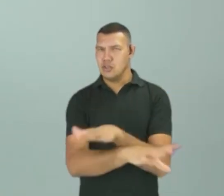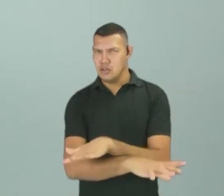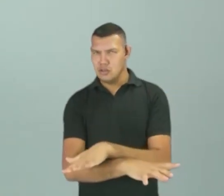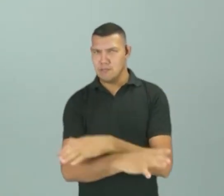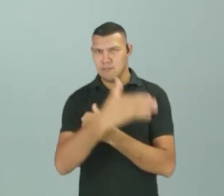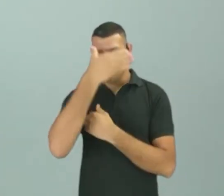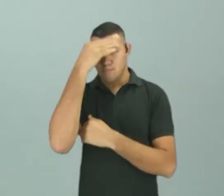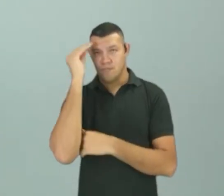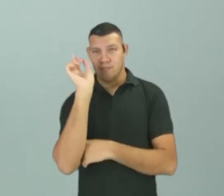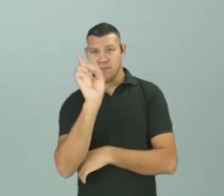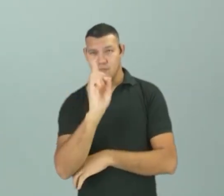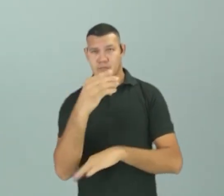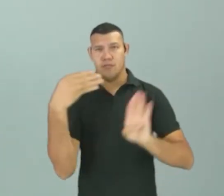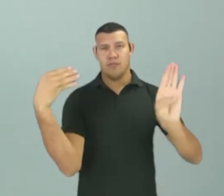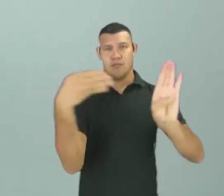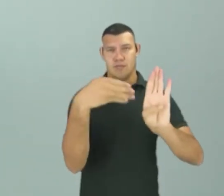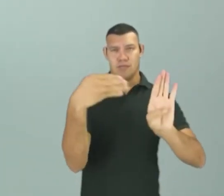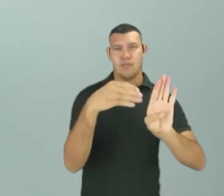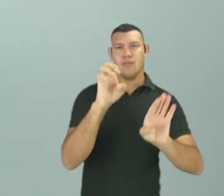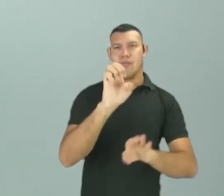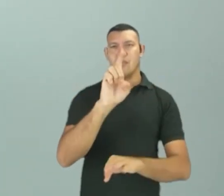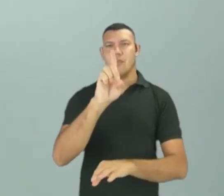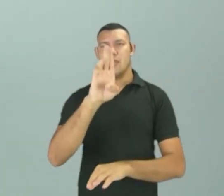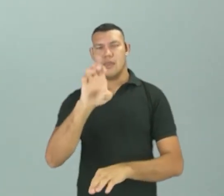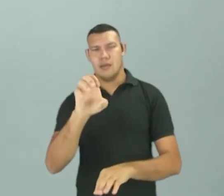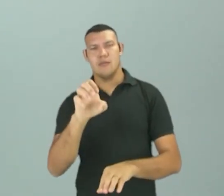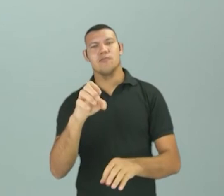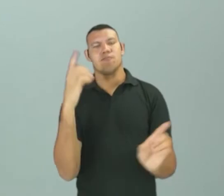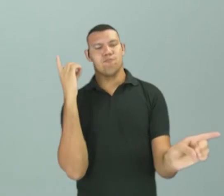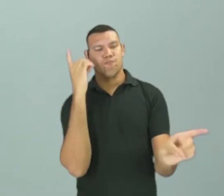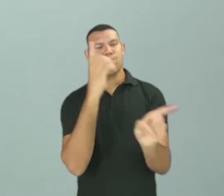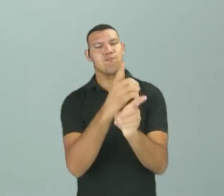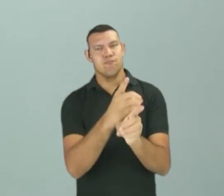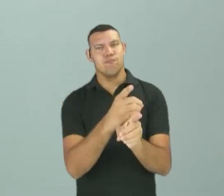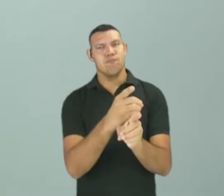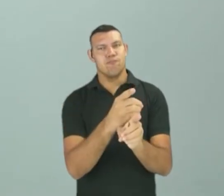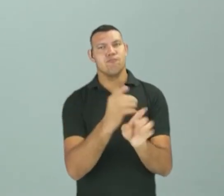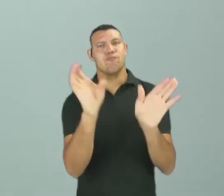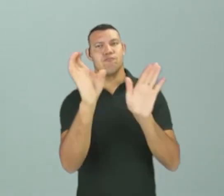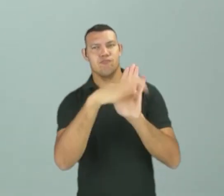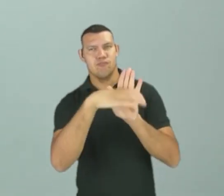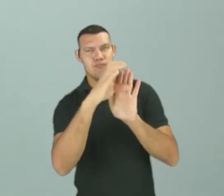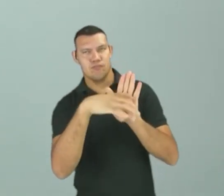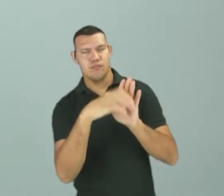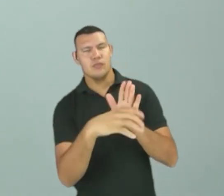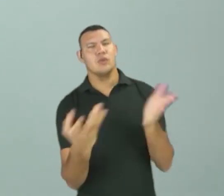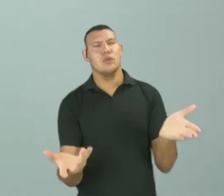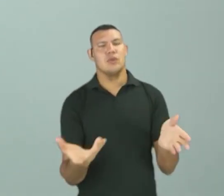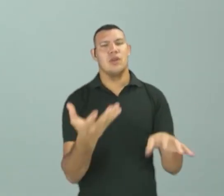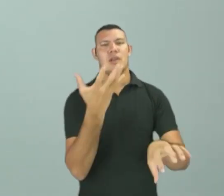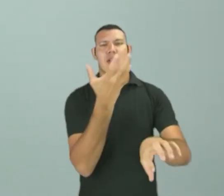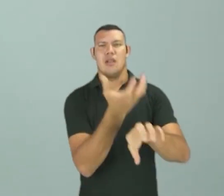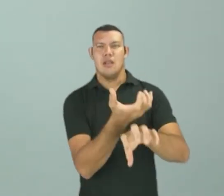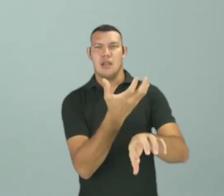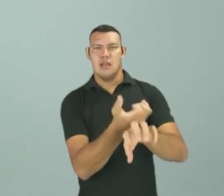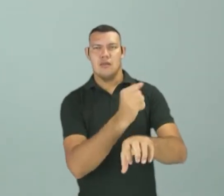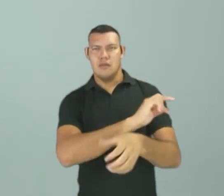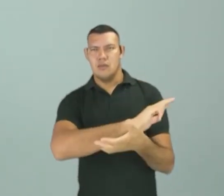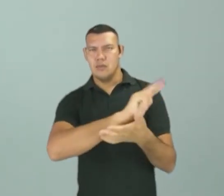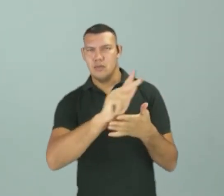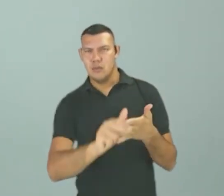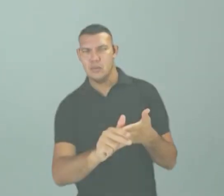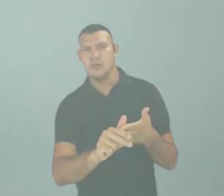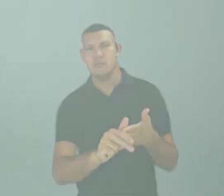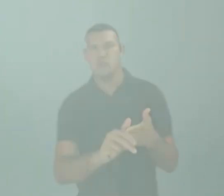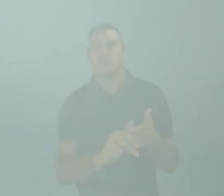esqueçam de acessar a nossa plataforma Edu, que lá vocês vão encontrar todo o material, tanto essa aula como aulas anteriores. Obrigado pela companhia